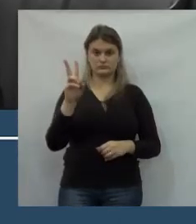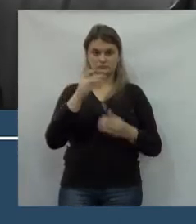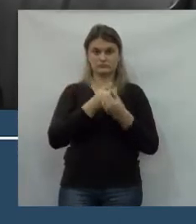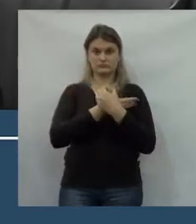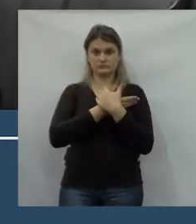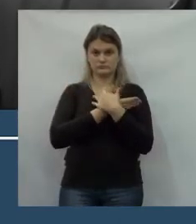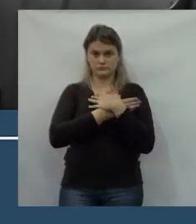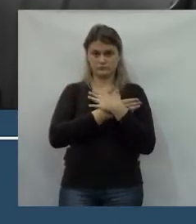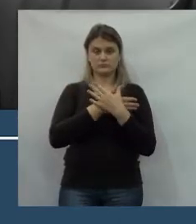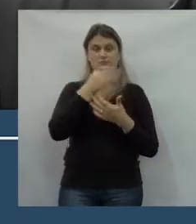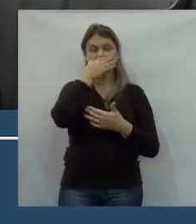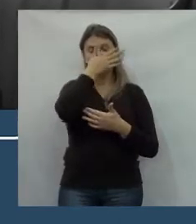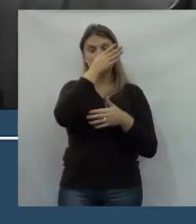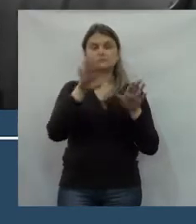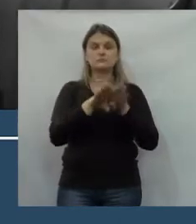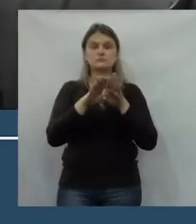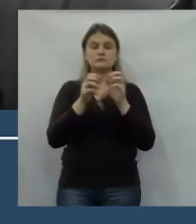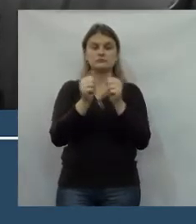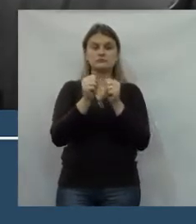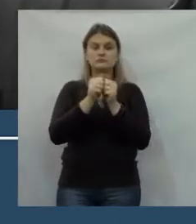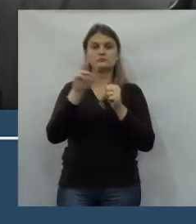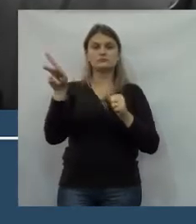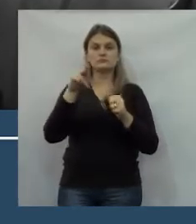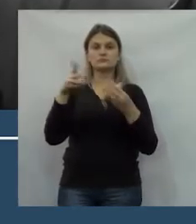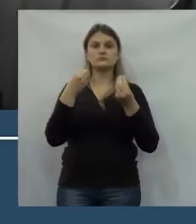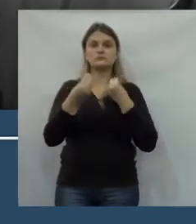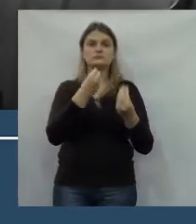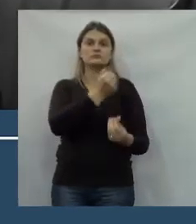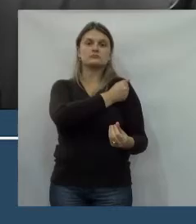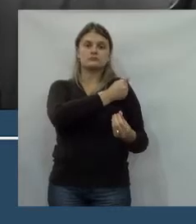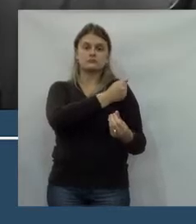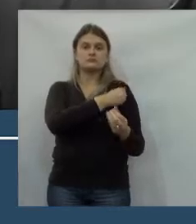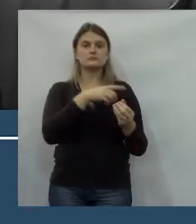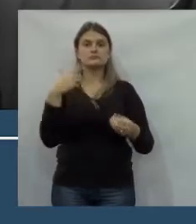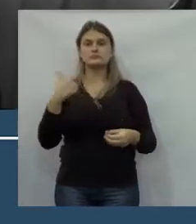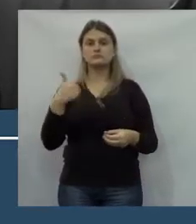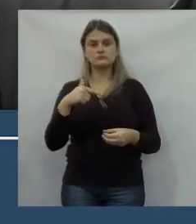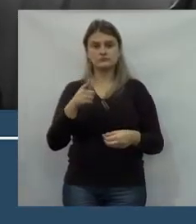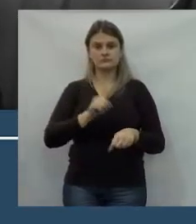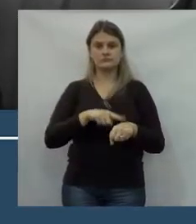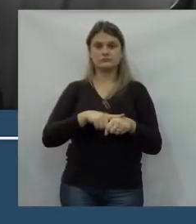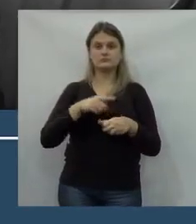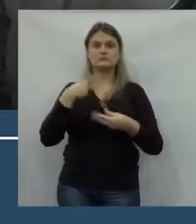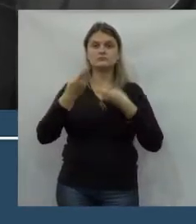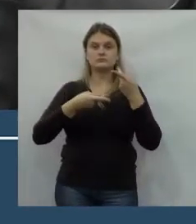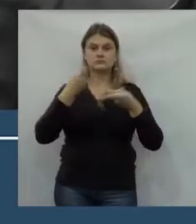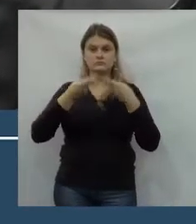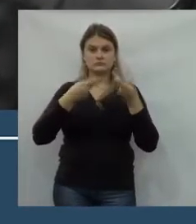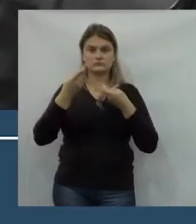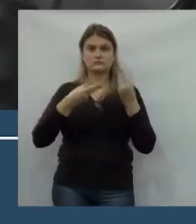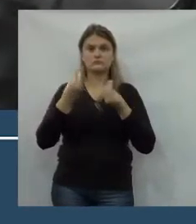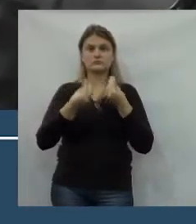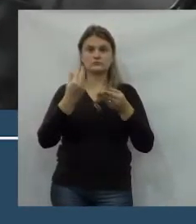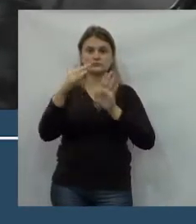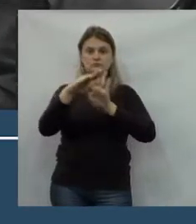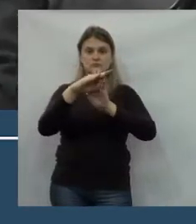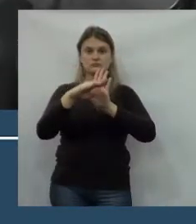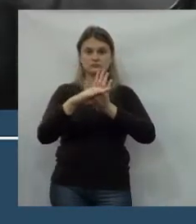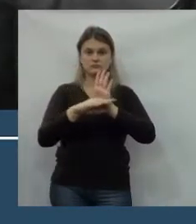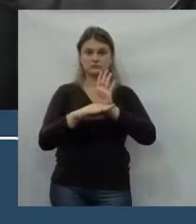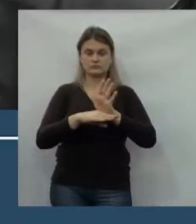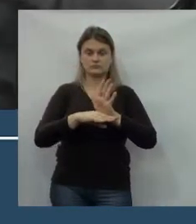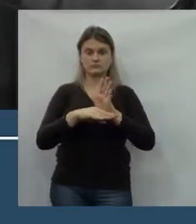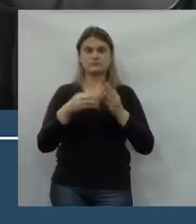da Uniguaçu, tanto do corpo docente como do corpo discente, nós não teremos tempo suficiente para listar